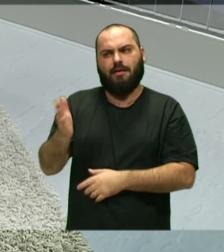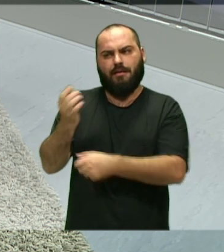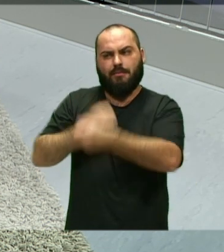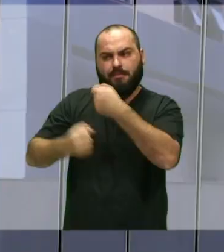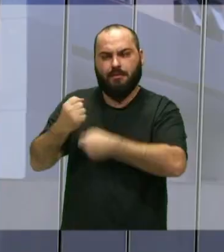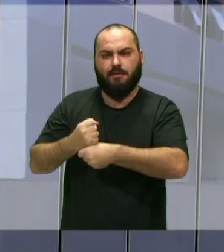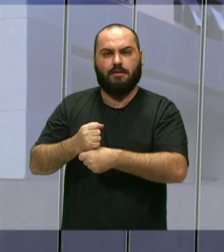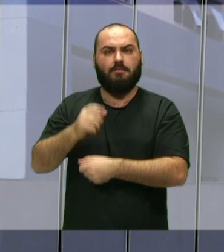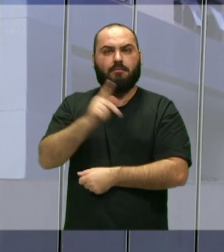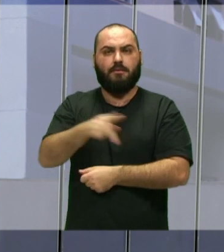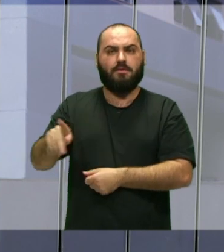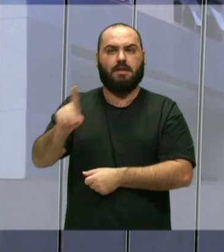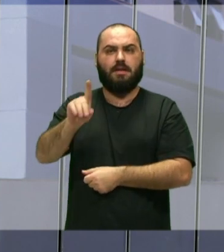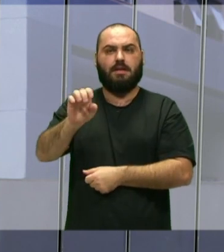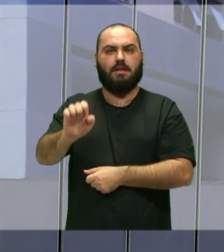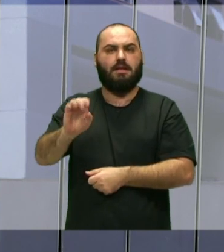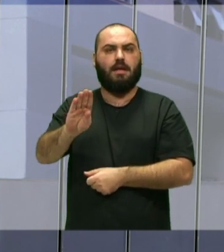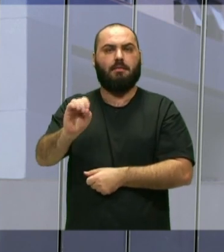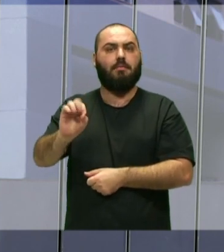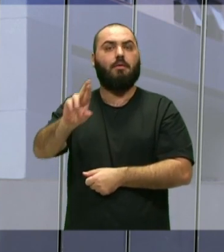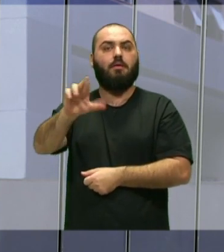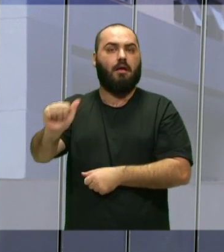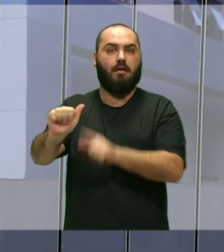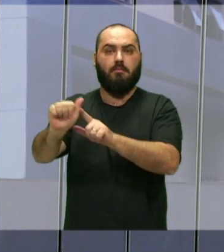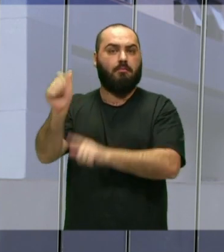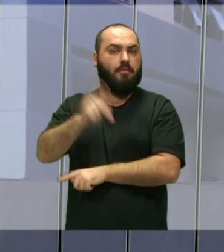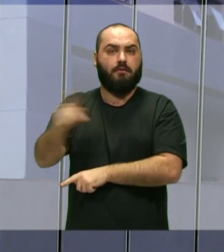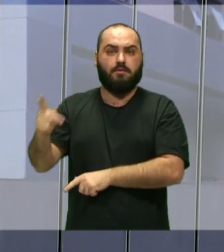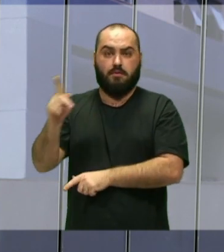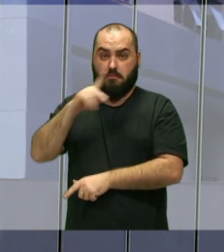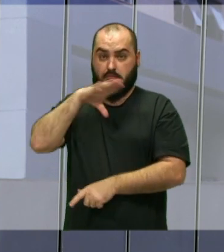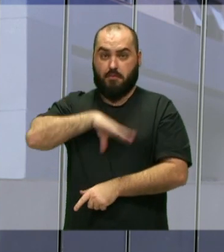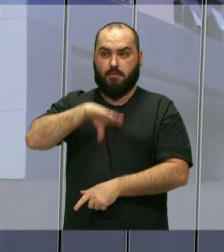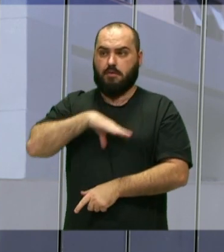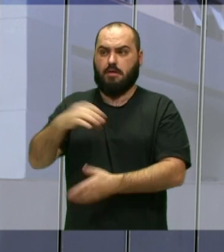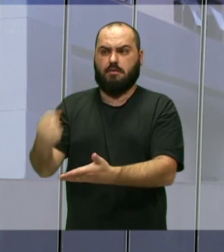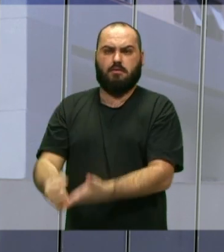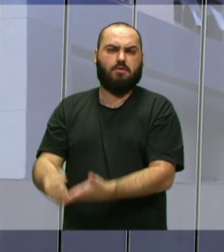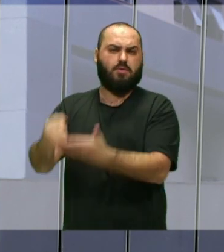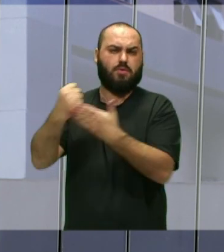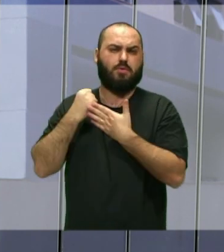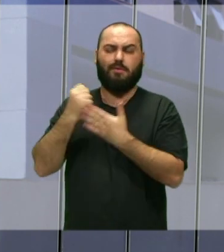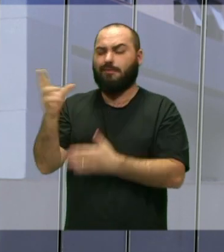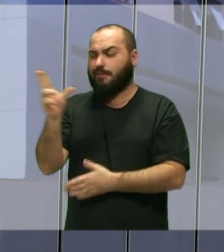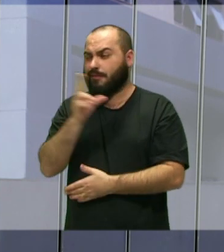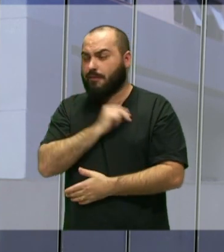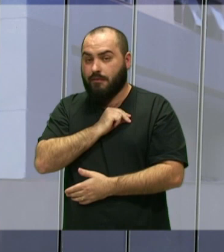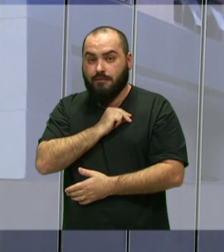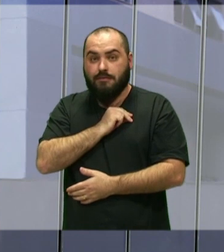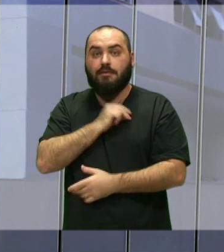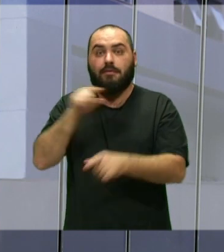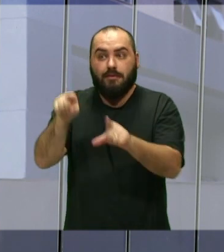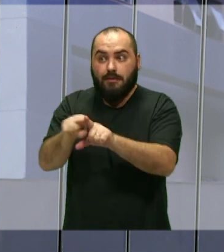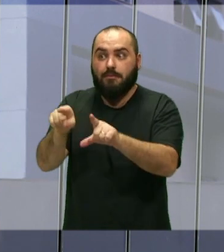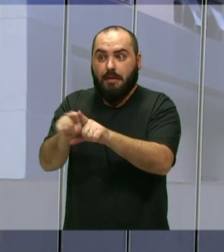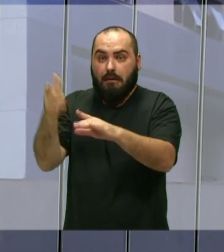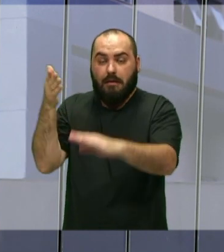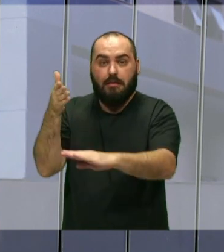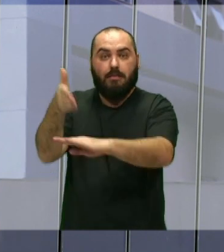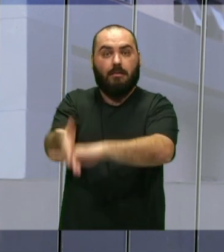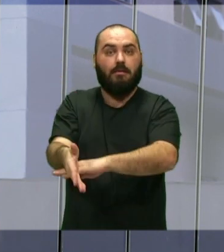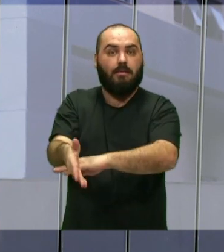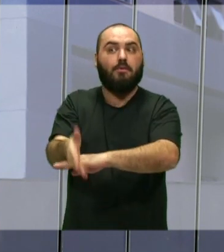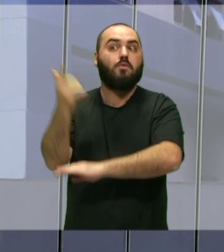a professora Débora, que ela é portuguesa, que me apoiou muito, inclusive ela me apoiou pra entrar, né, na eleição e